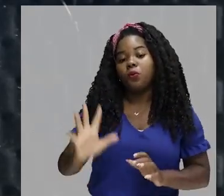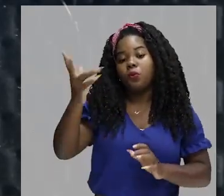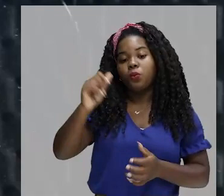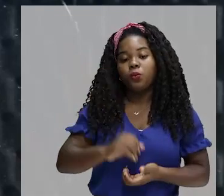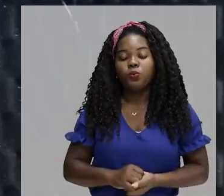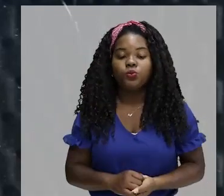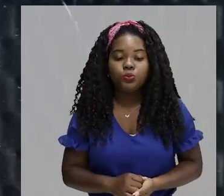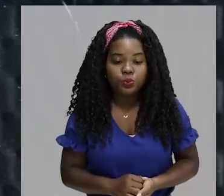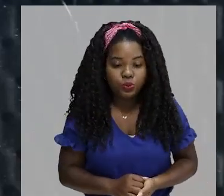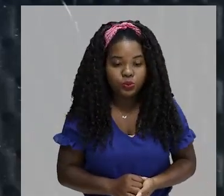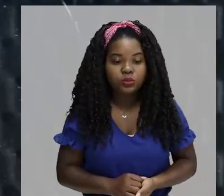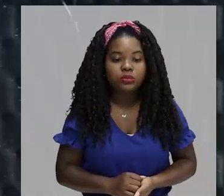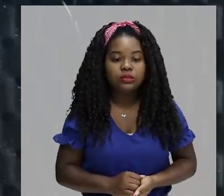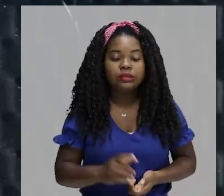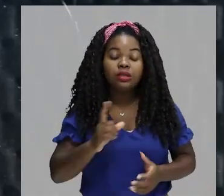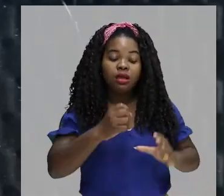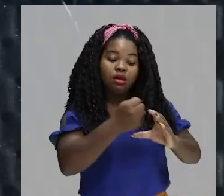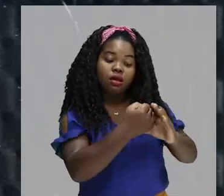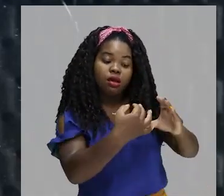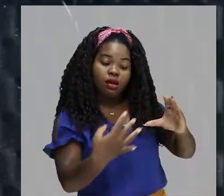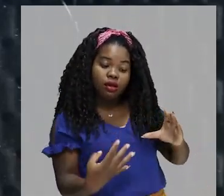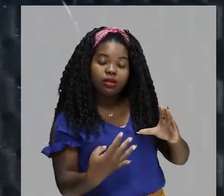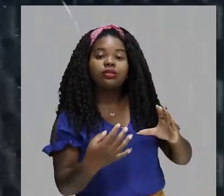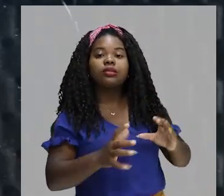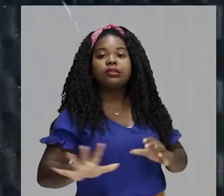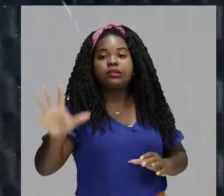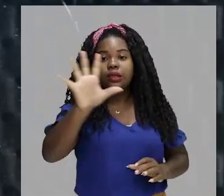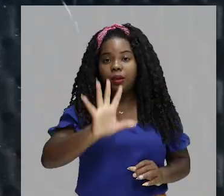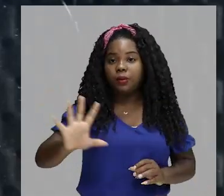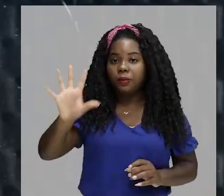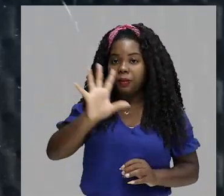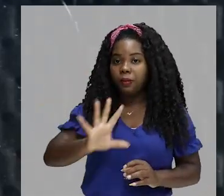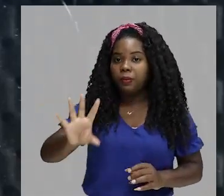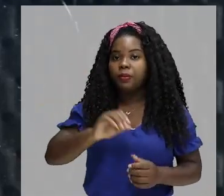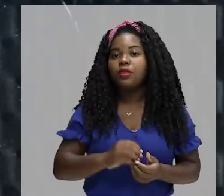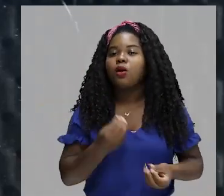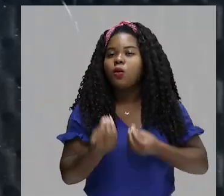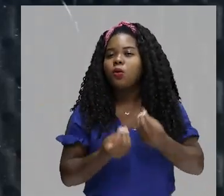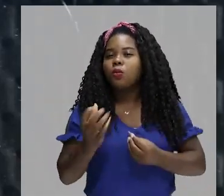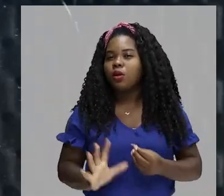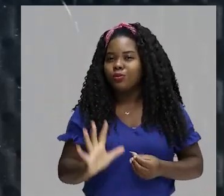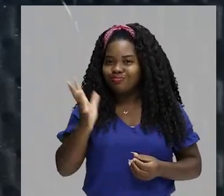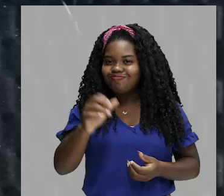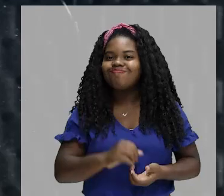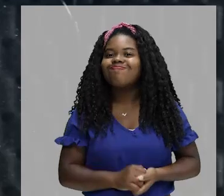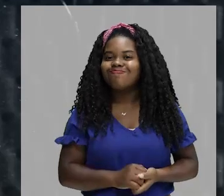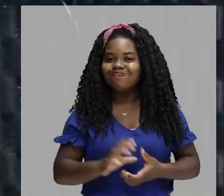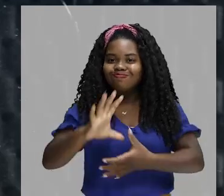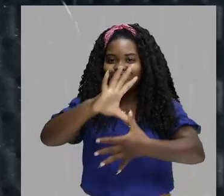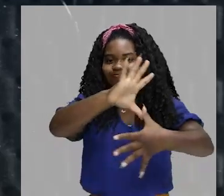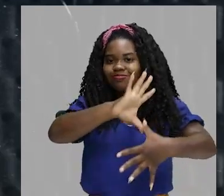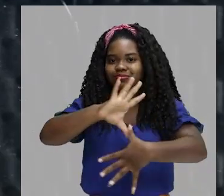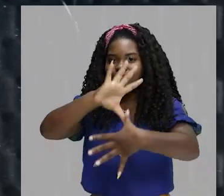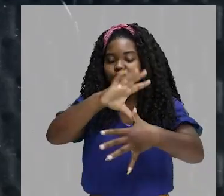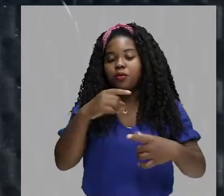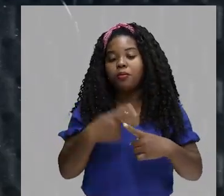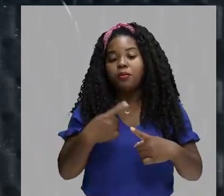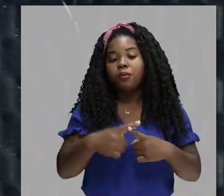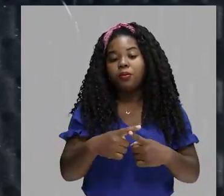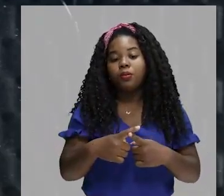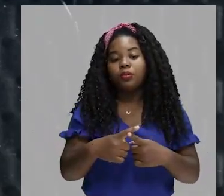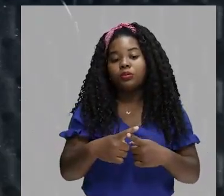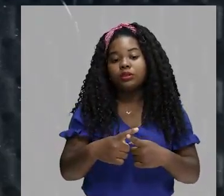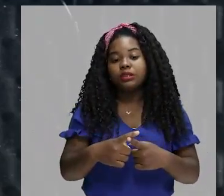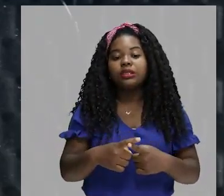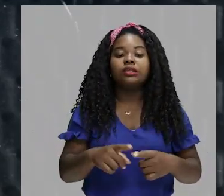é fundamental nós caracterizarmos de uma forma geral essa América pré-colombiana. Porque além dos aztecas, nós